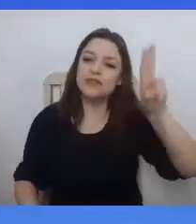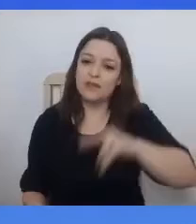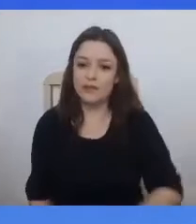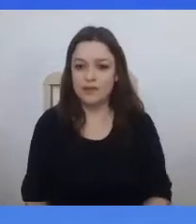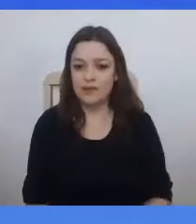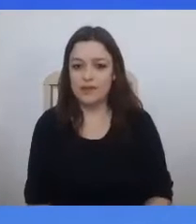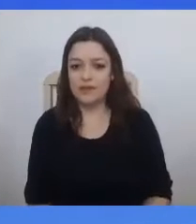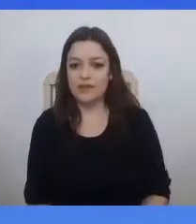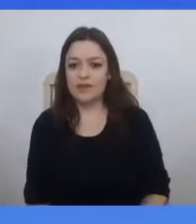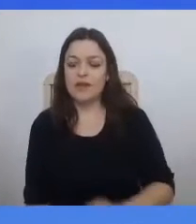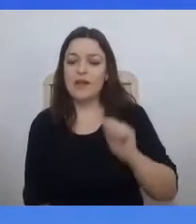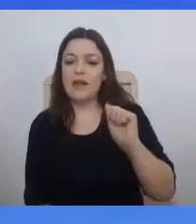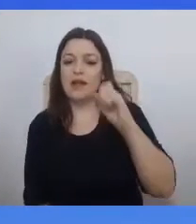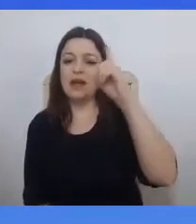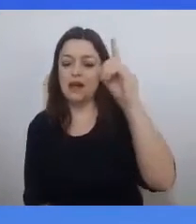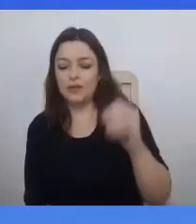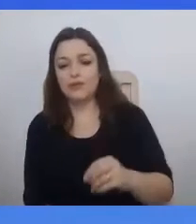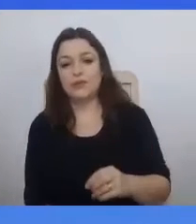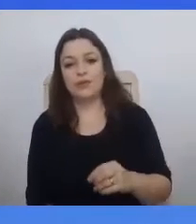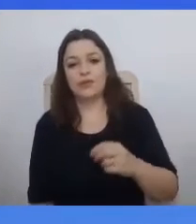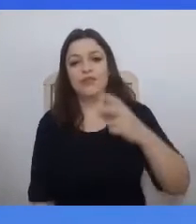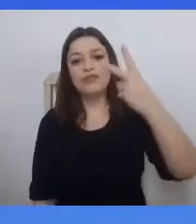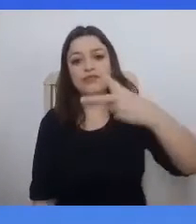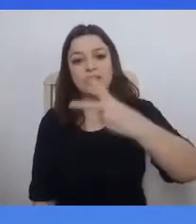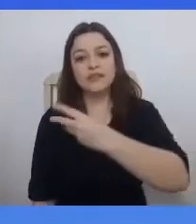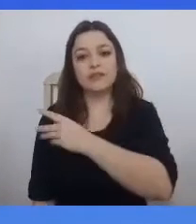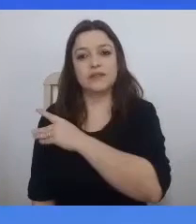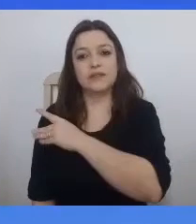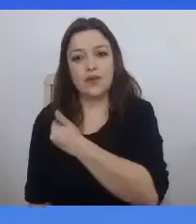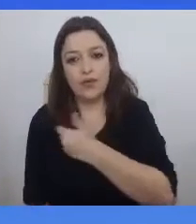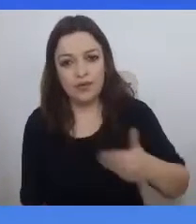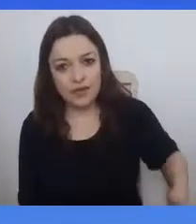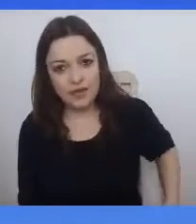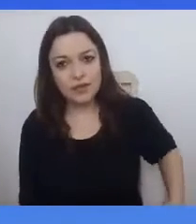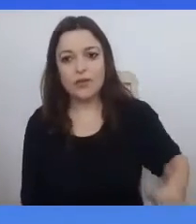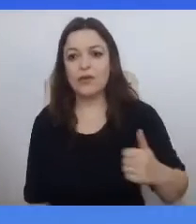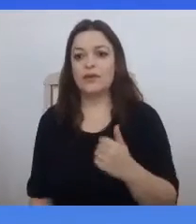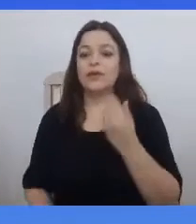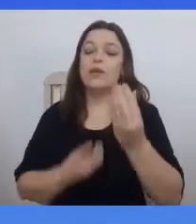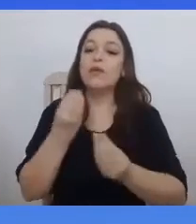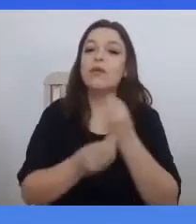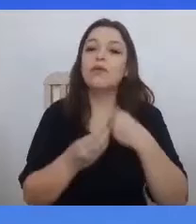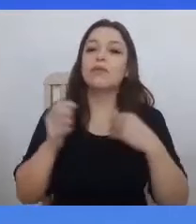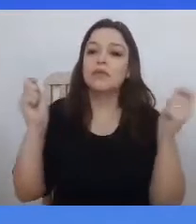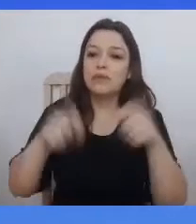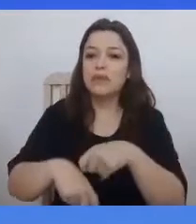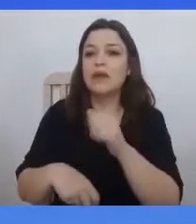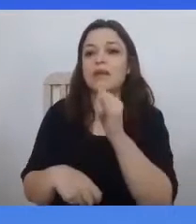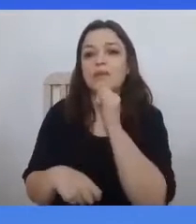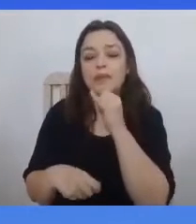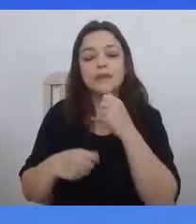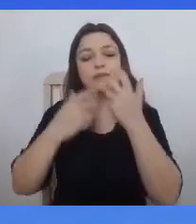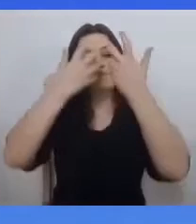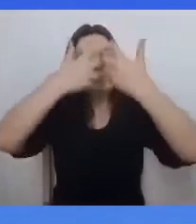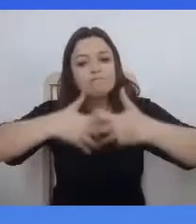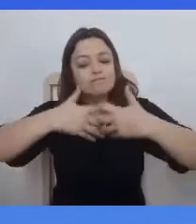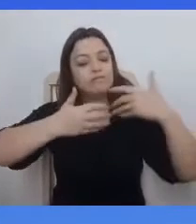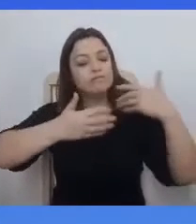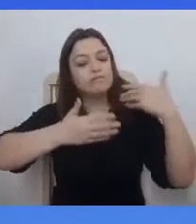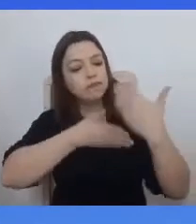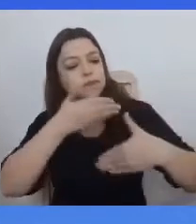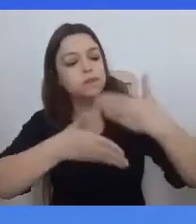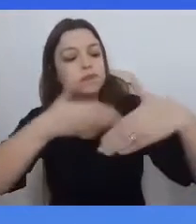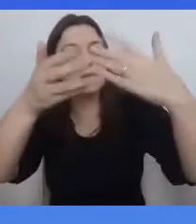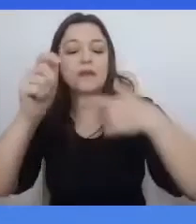-governador da Arcipiana, como um motor do desenvolvimento. Porque, apesar do que se